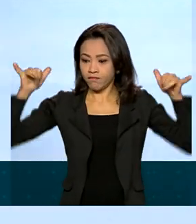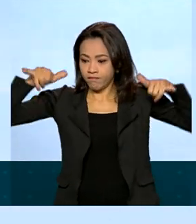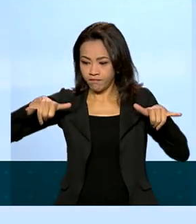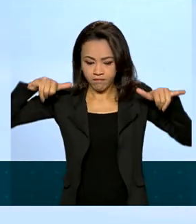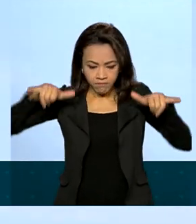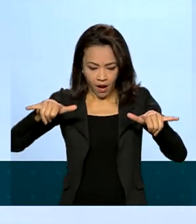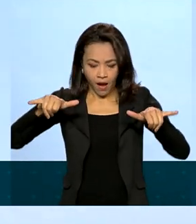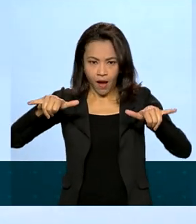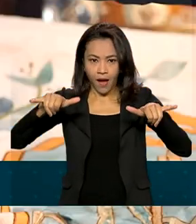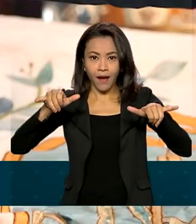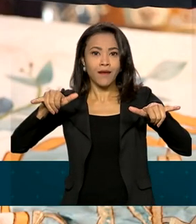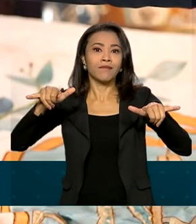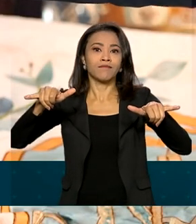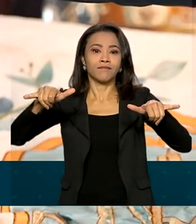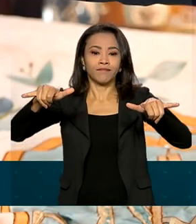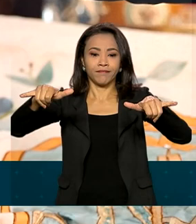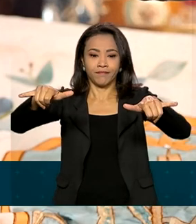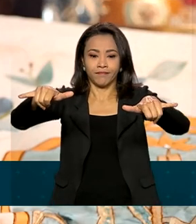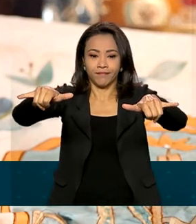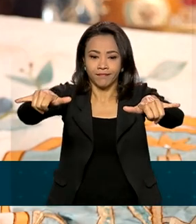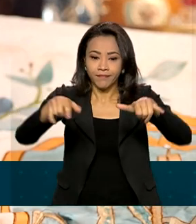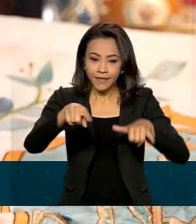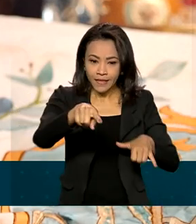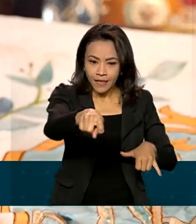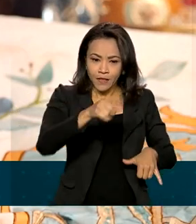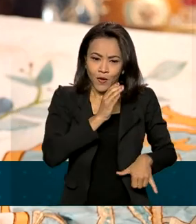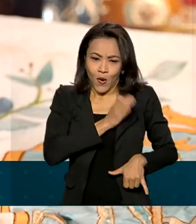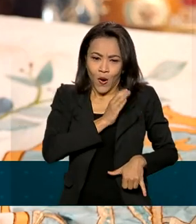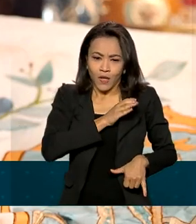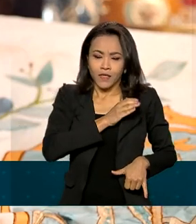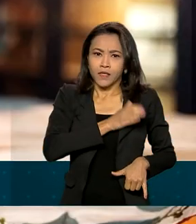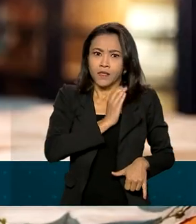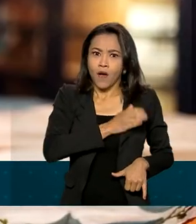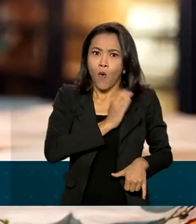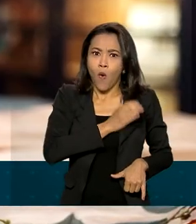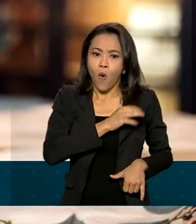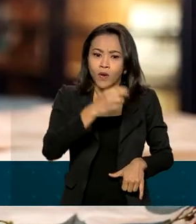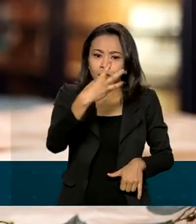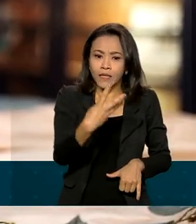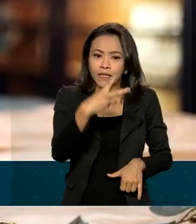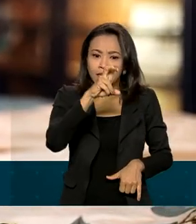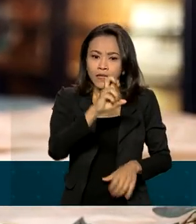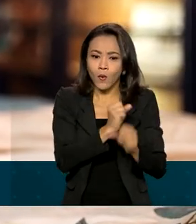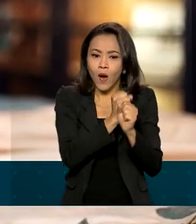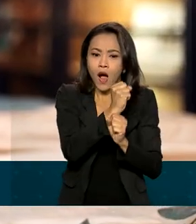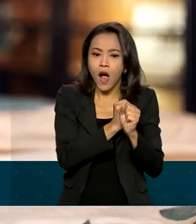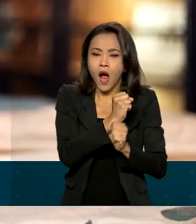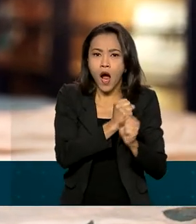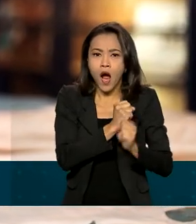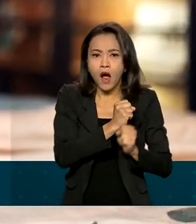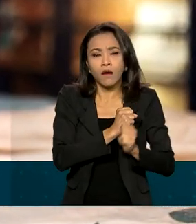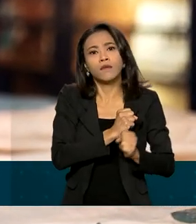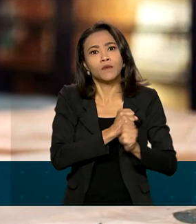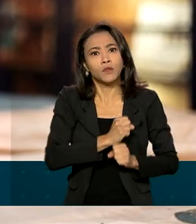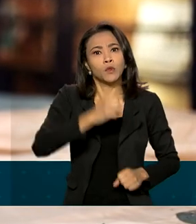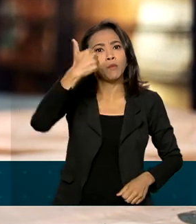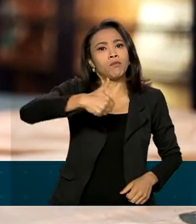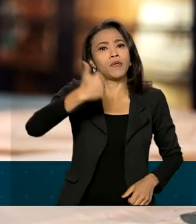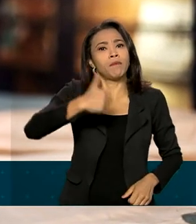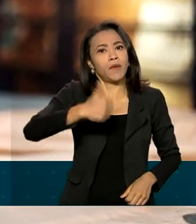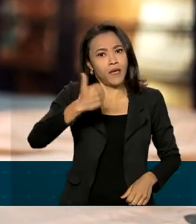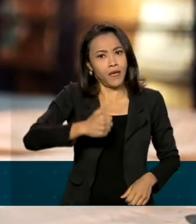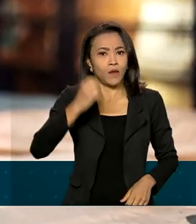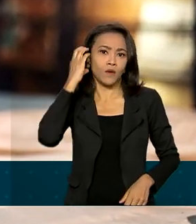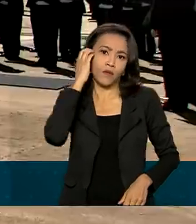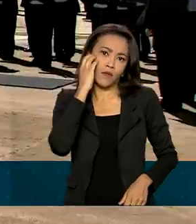da Força Aérea Brasileira. O coração que bateu forte durante 35 anos no peito do primeiro imperador do Brasil,